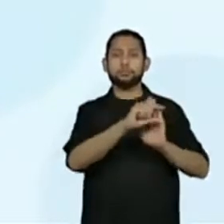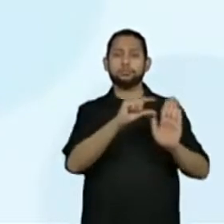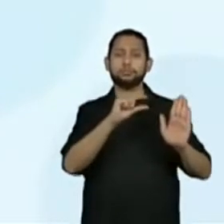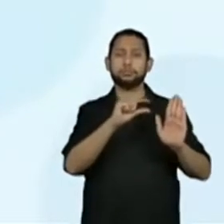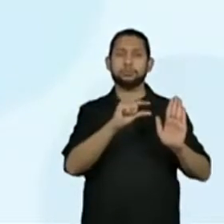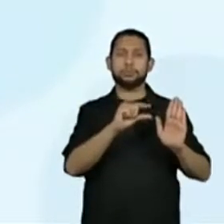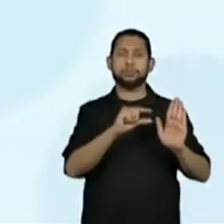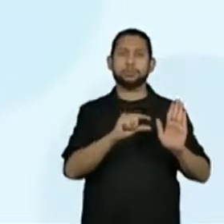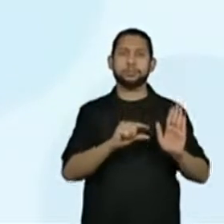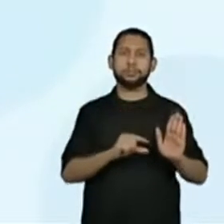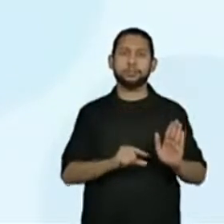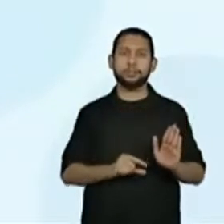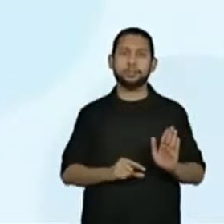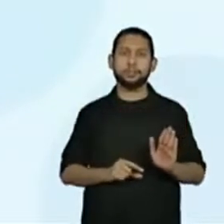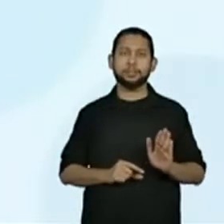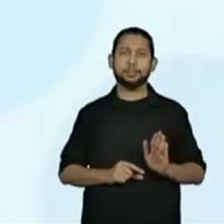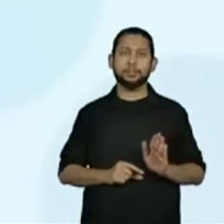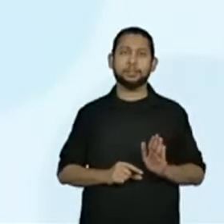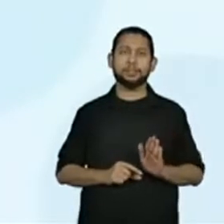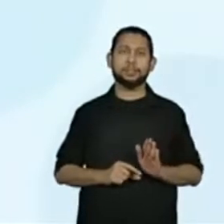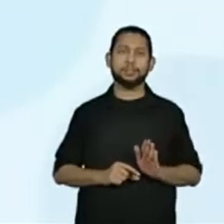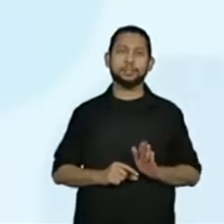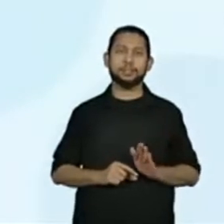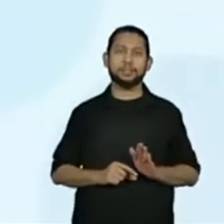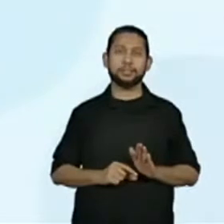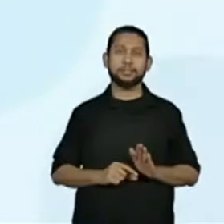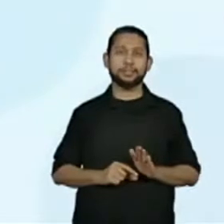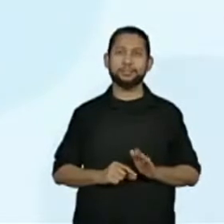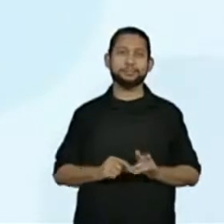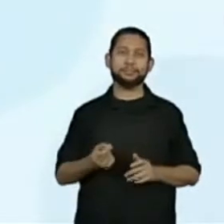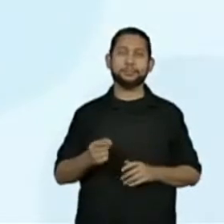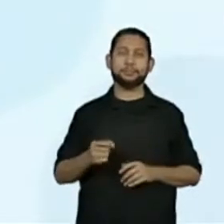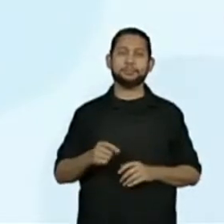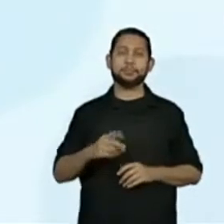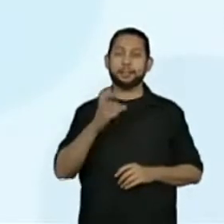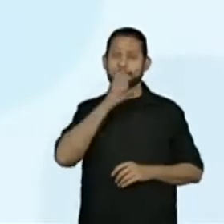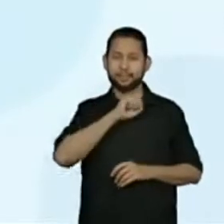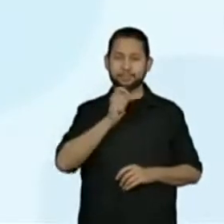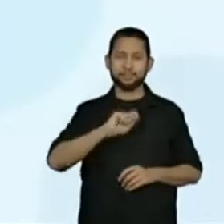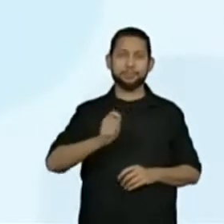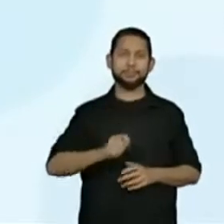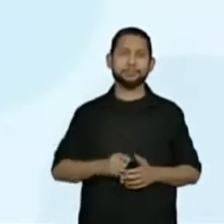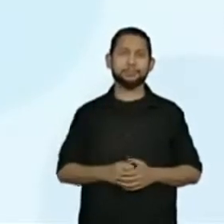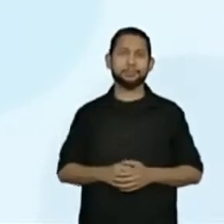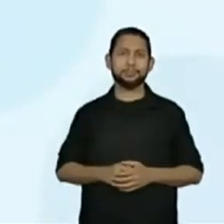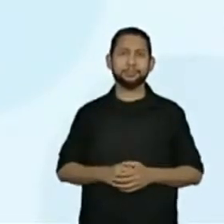Ah, errei. Ah, queria escrever com o dedo para ir mais agilizar a situação. Acabei escrevendo errado.